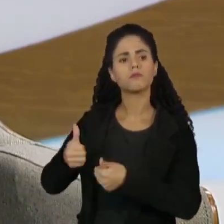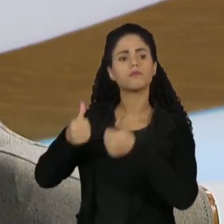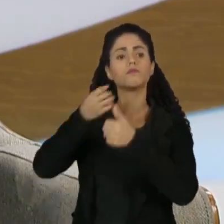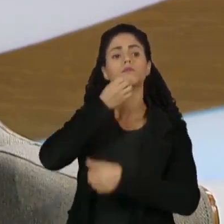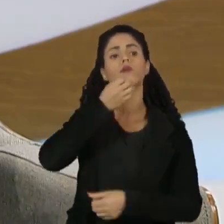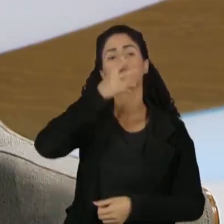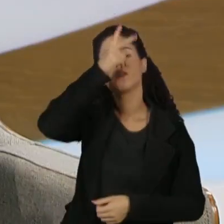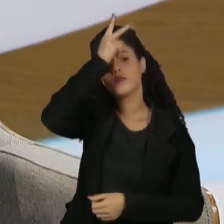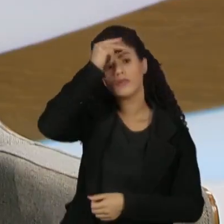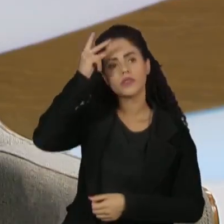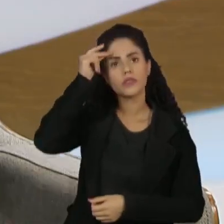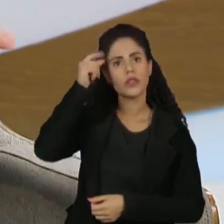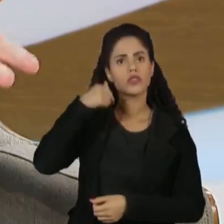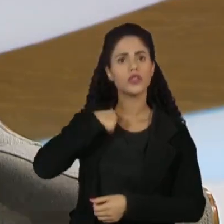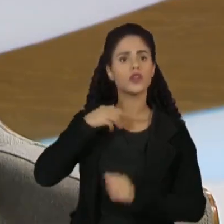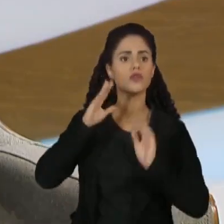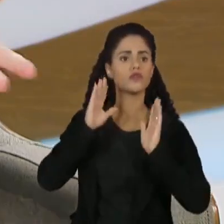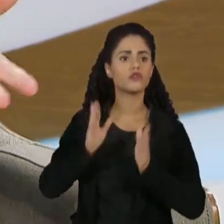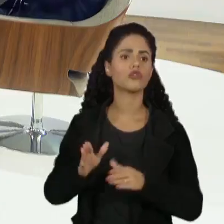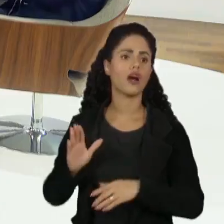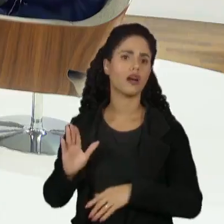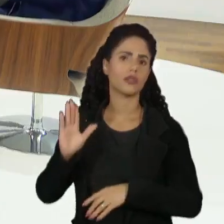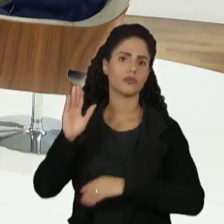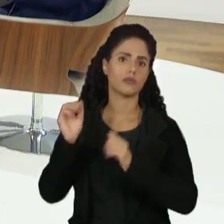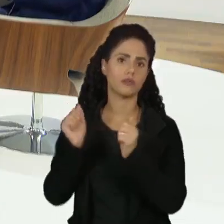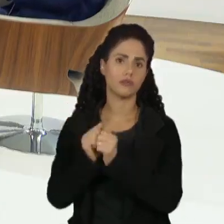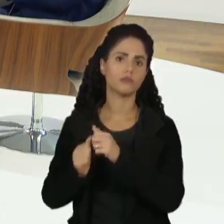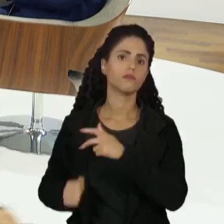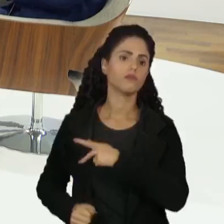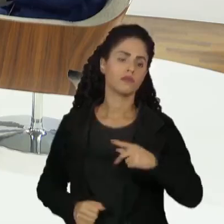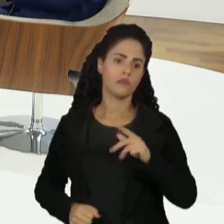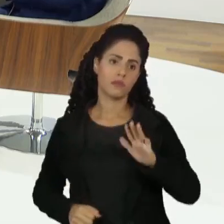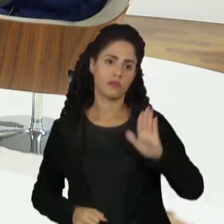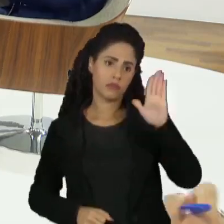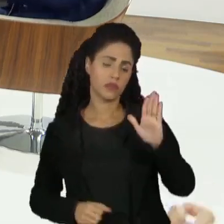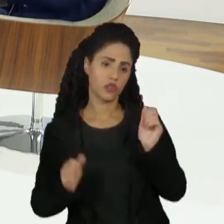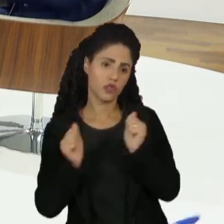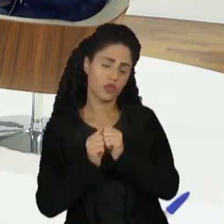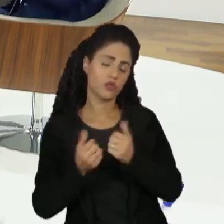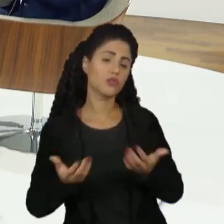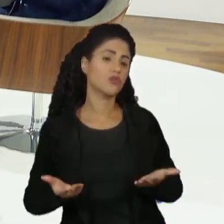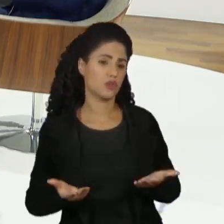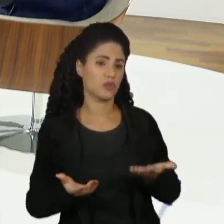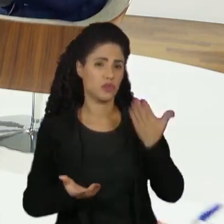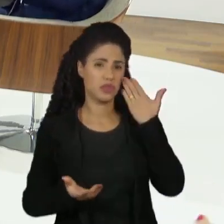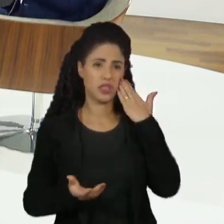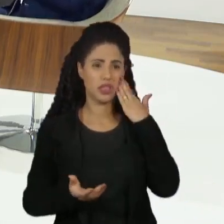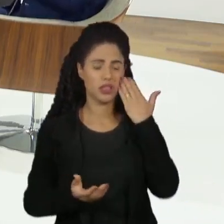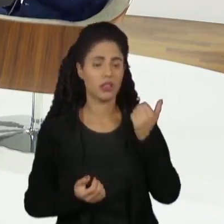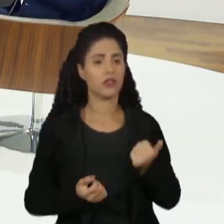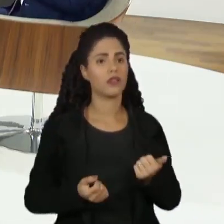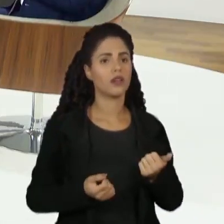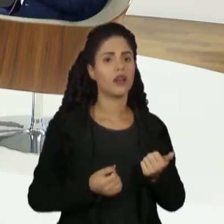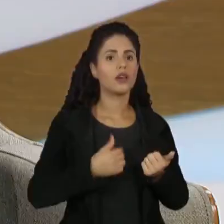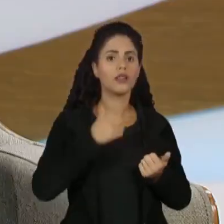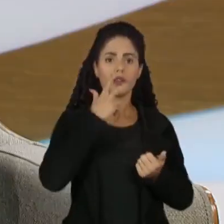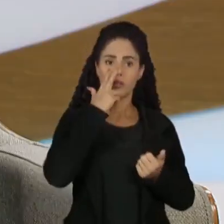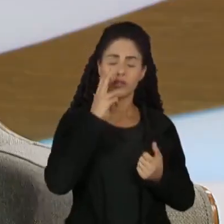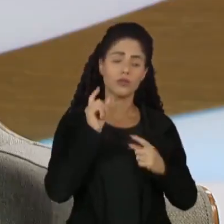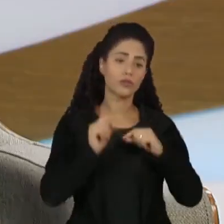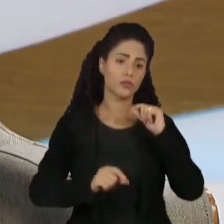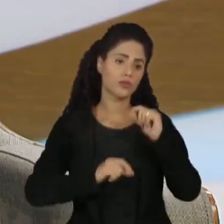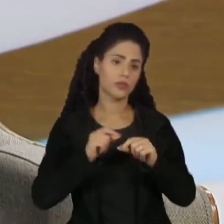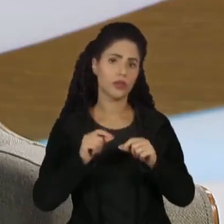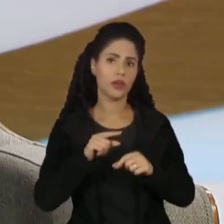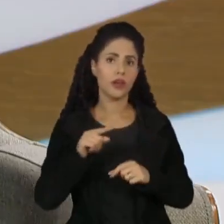prefeito. Disputei com ele, nós fomos candidatos a presidente da República, juntos. Eu acho que ele não foi feliz quando